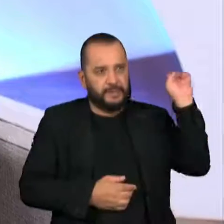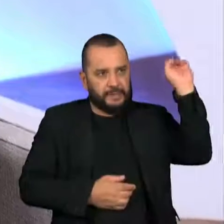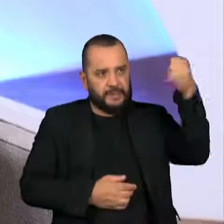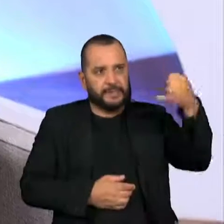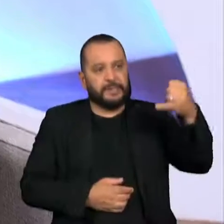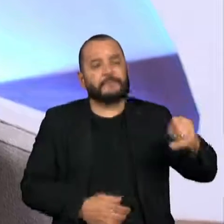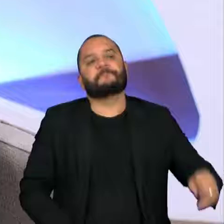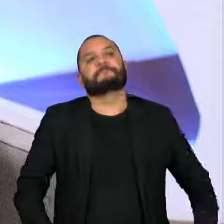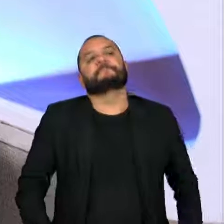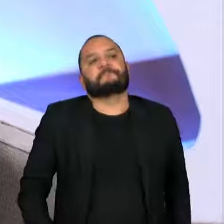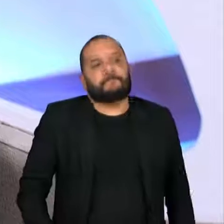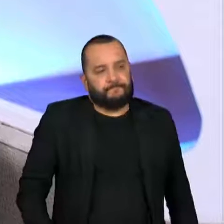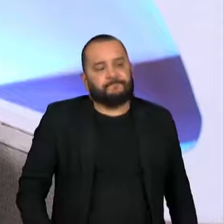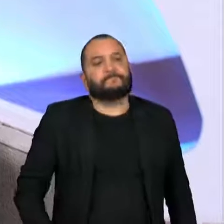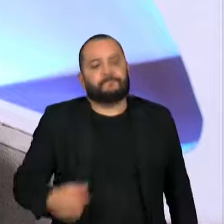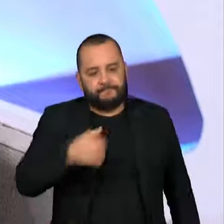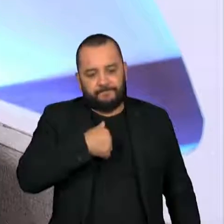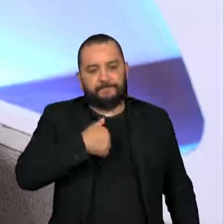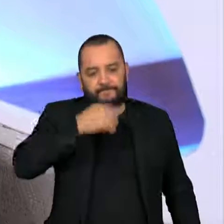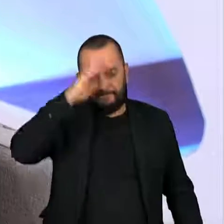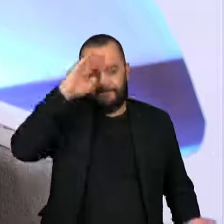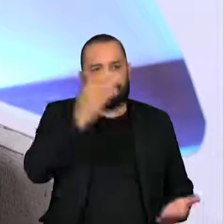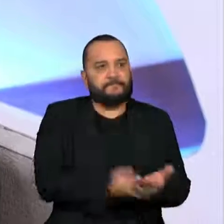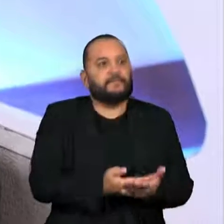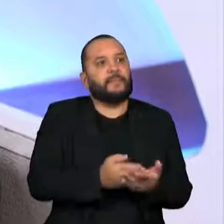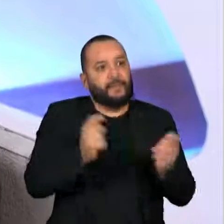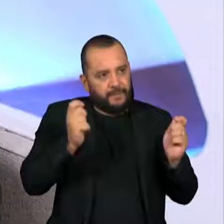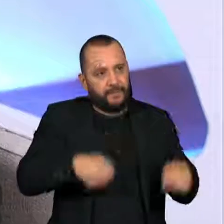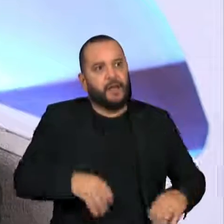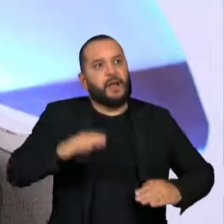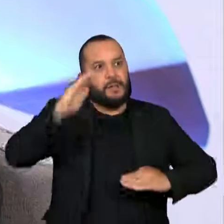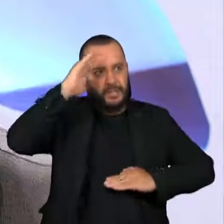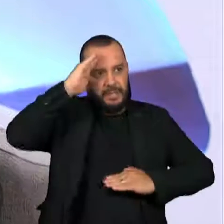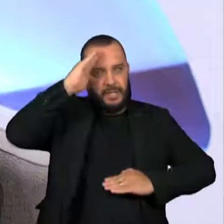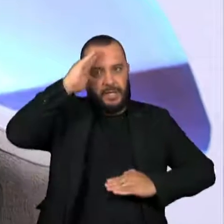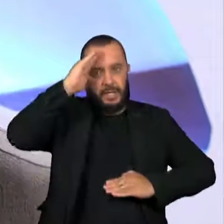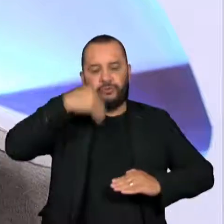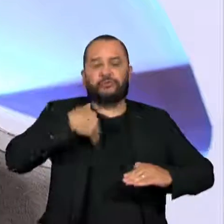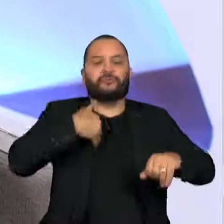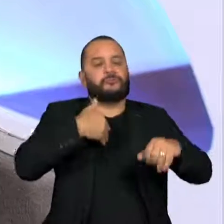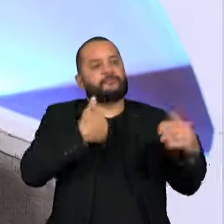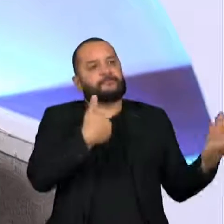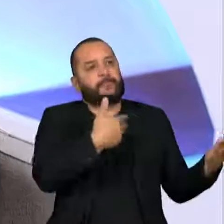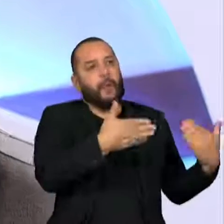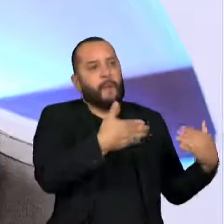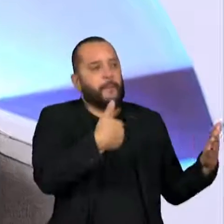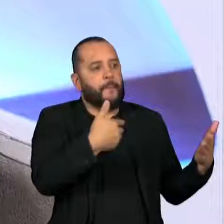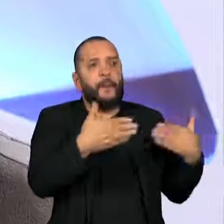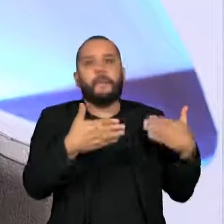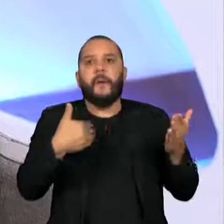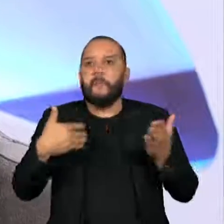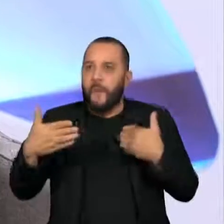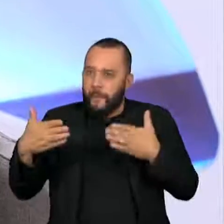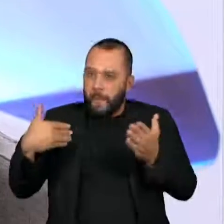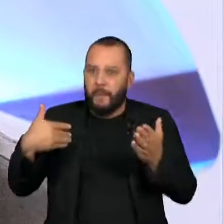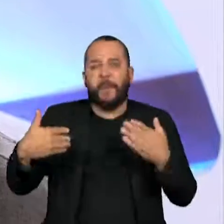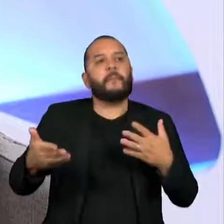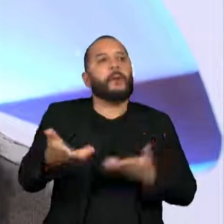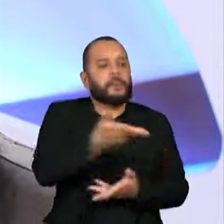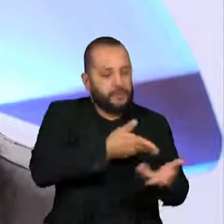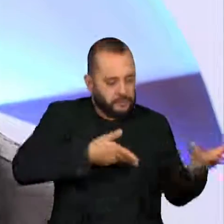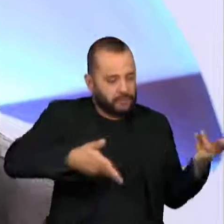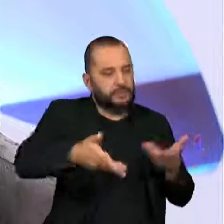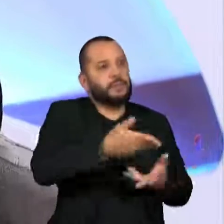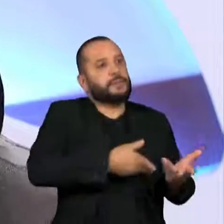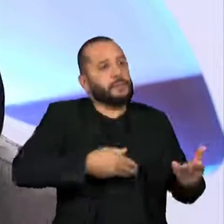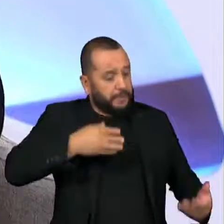acredito que as Forças Armadas são dialogáveis e elas... é possível, ou seja, eu pelo menos